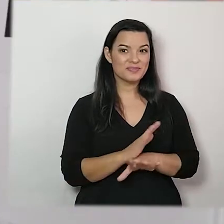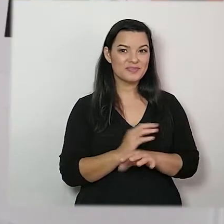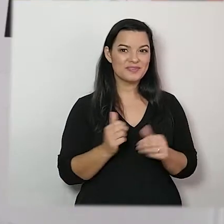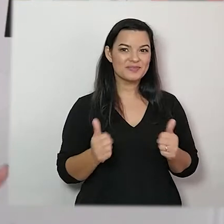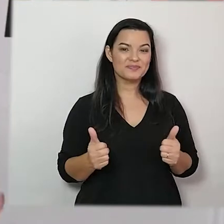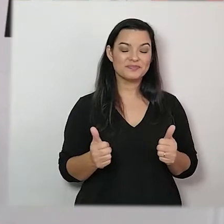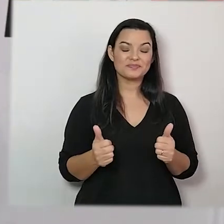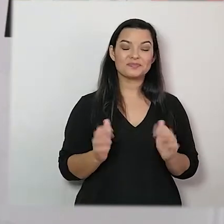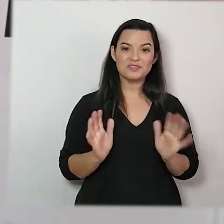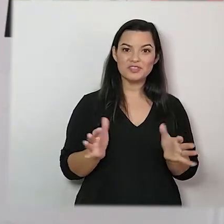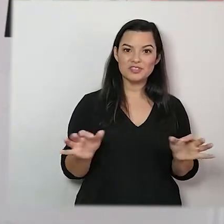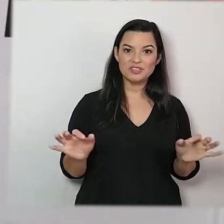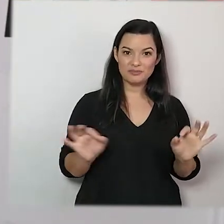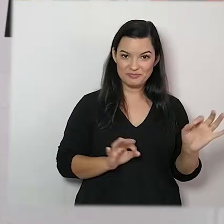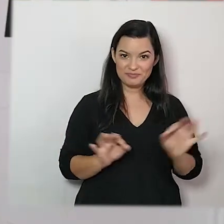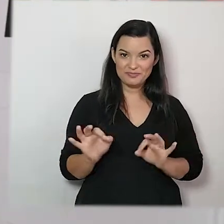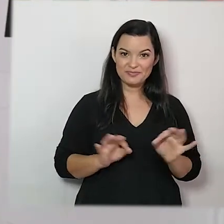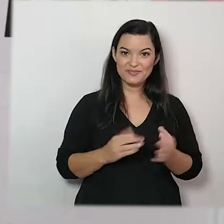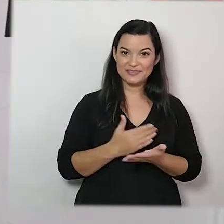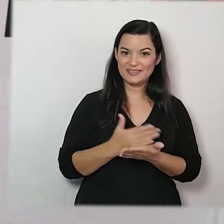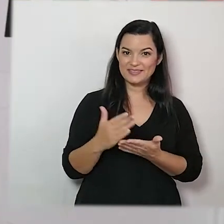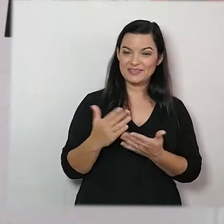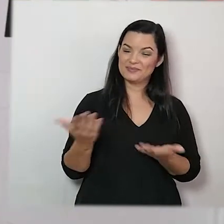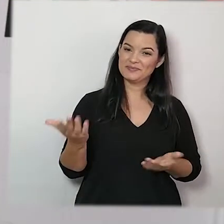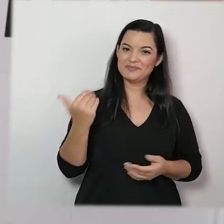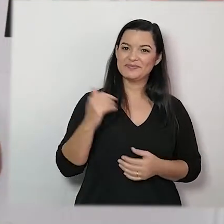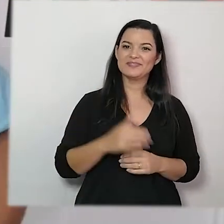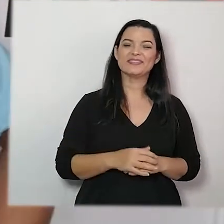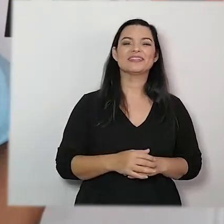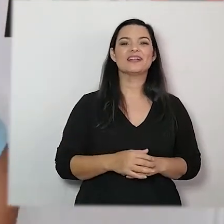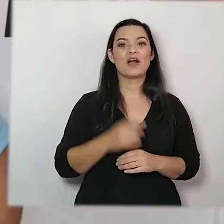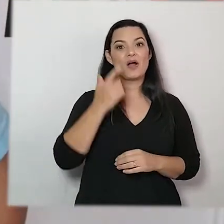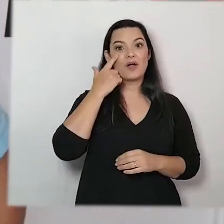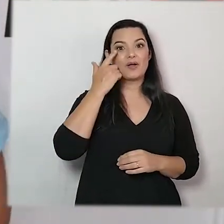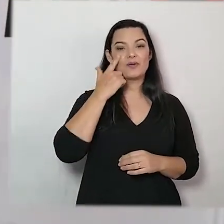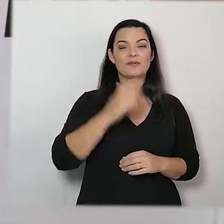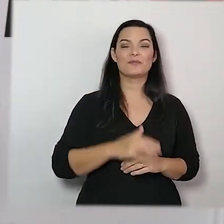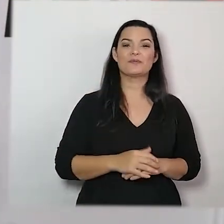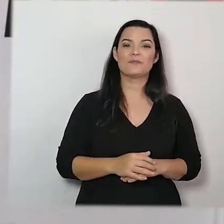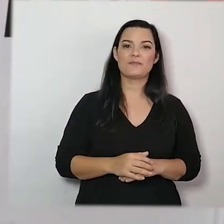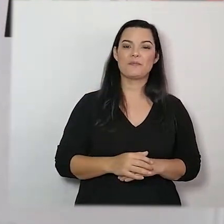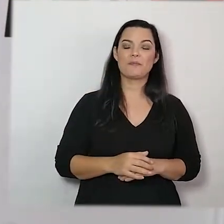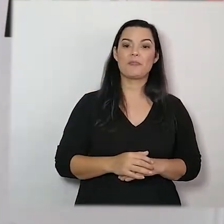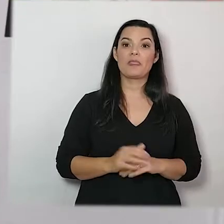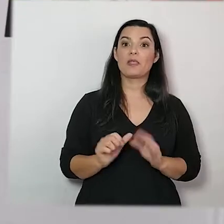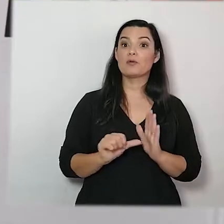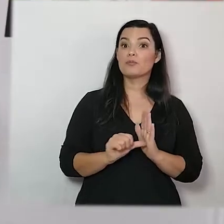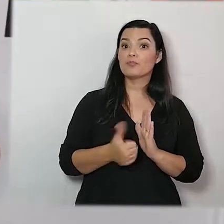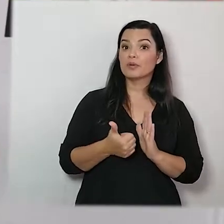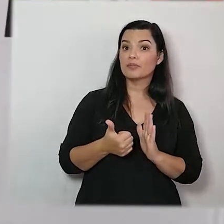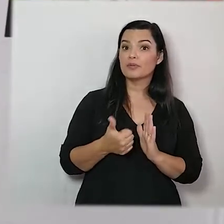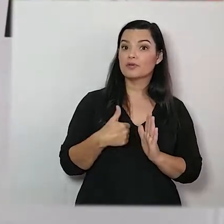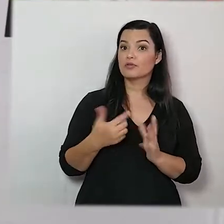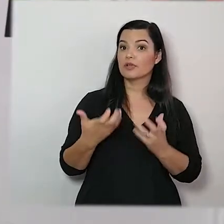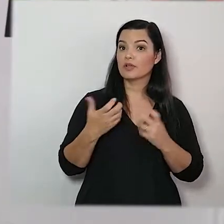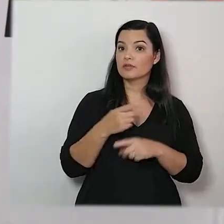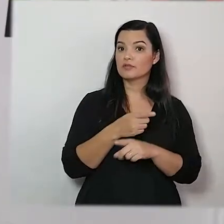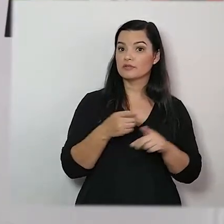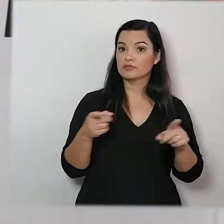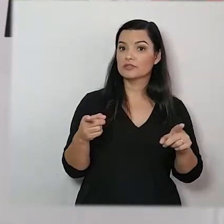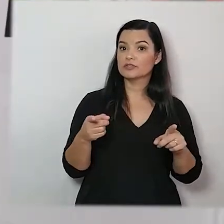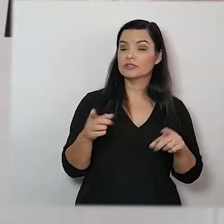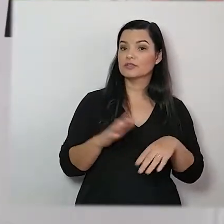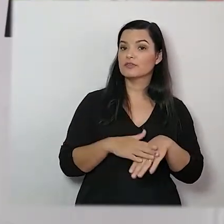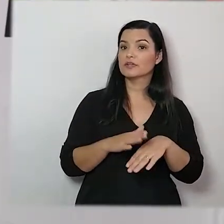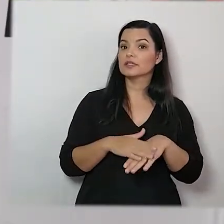Prontinhos? Preparados para começarmos? Então olha só, a primeira coisa que a Proquer que